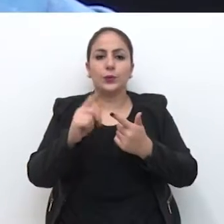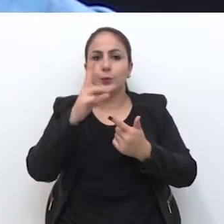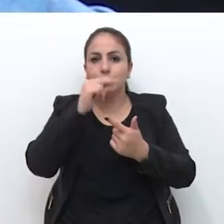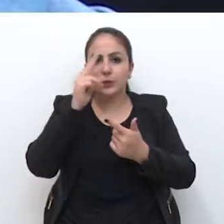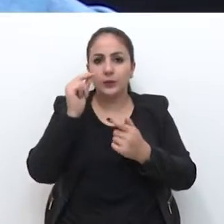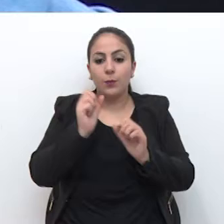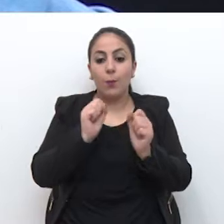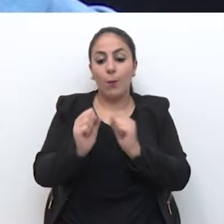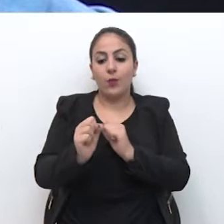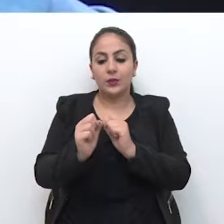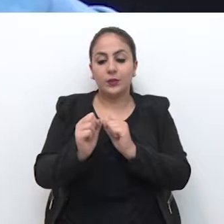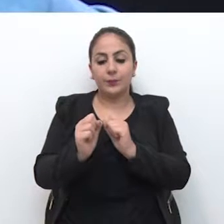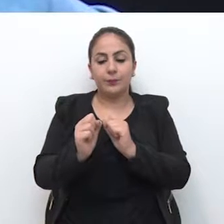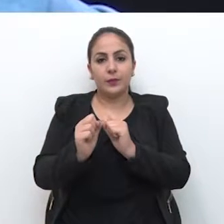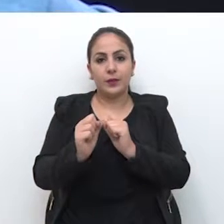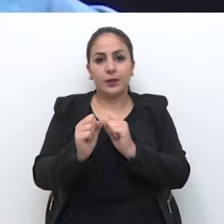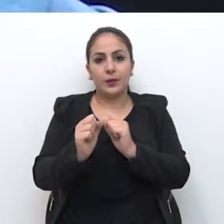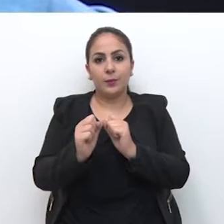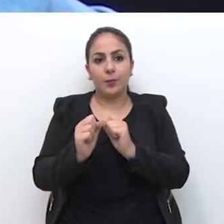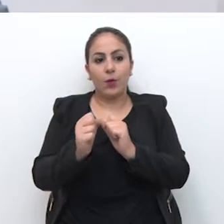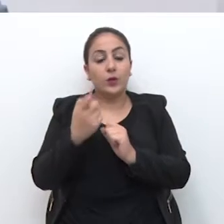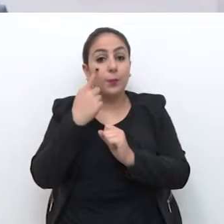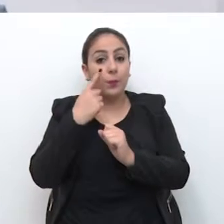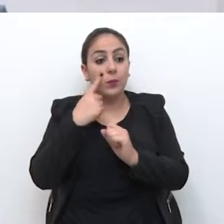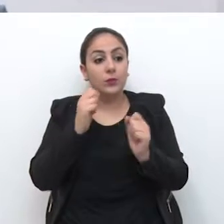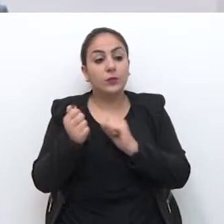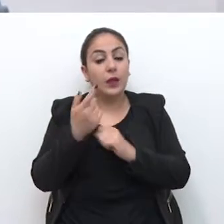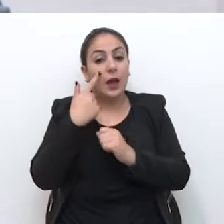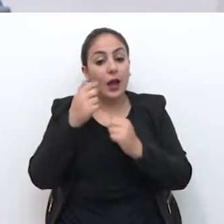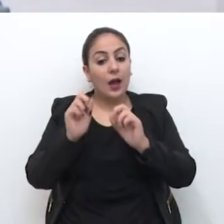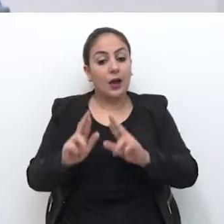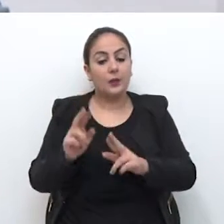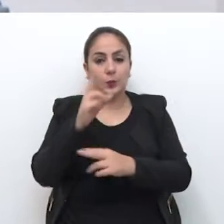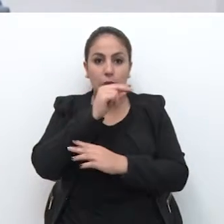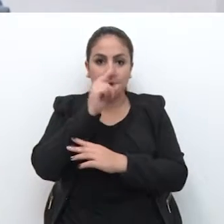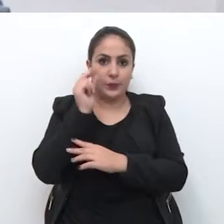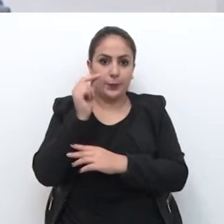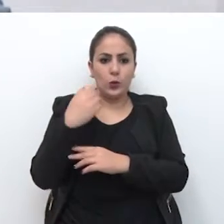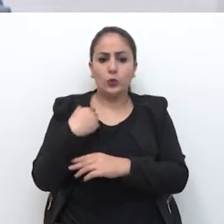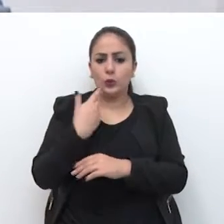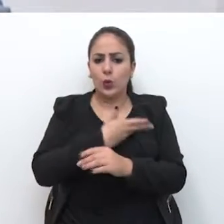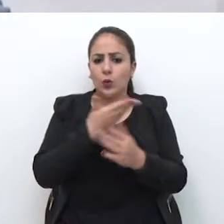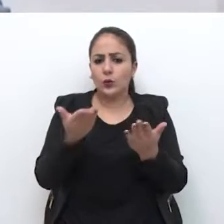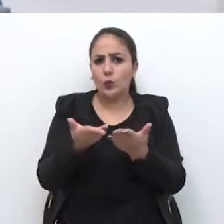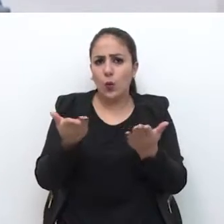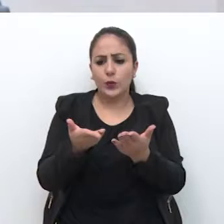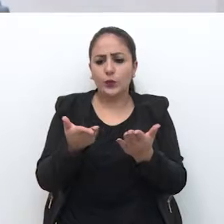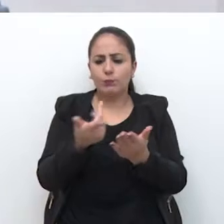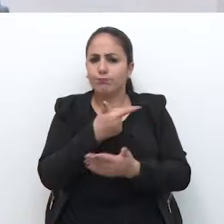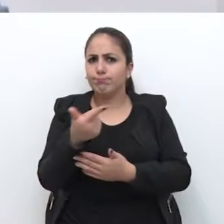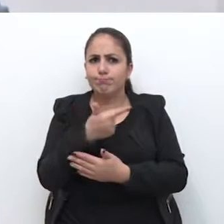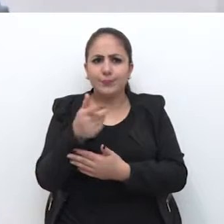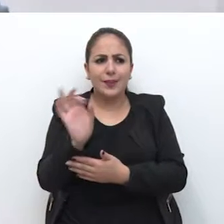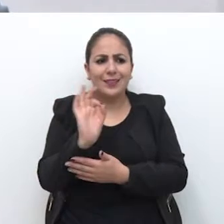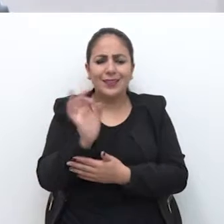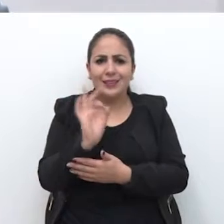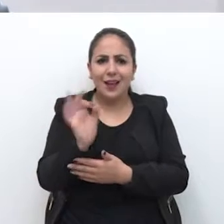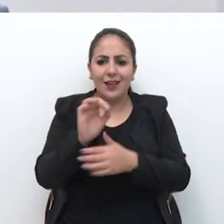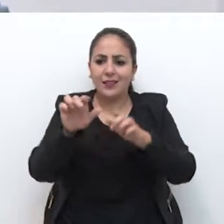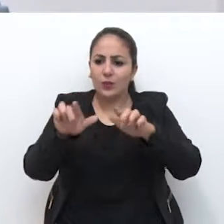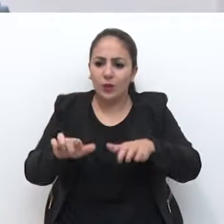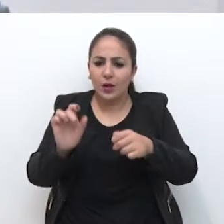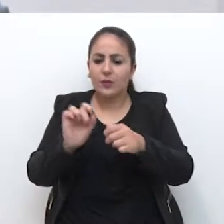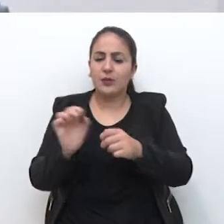Executivo, que poderia adquirir aquela área para o município. Nós hoje não temos lugar para fazer